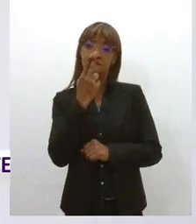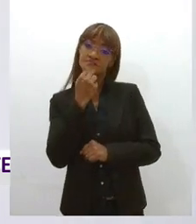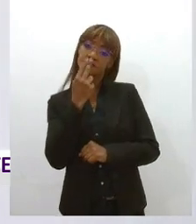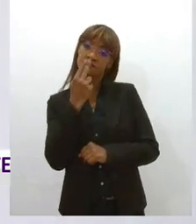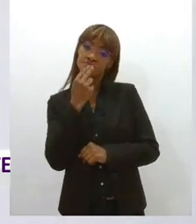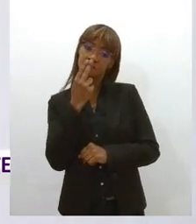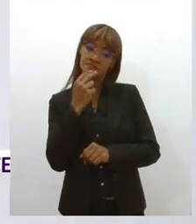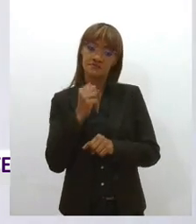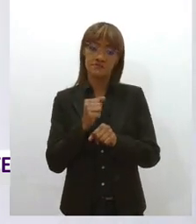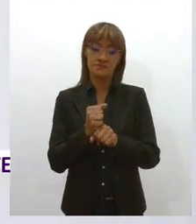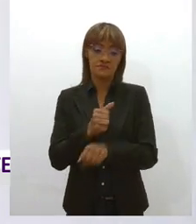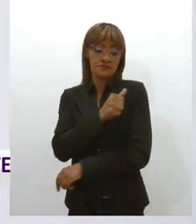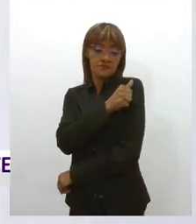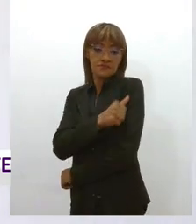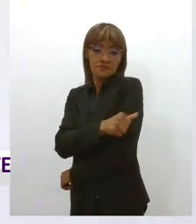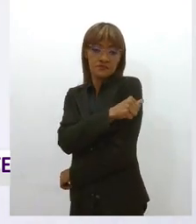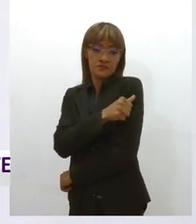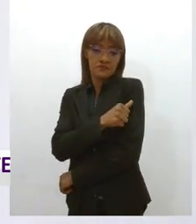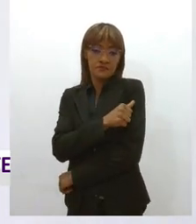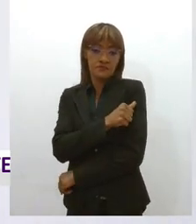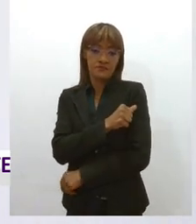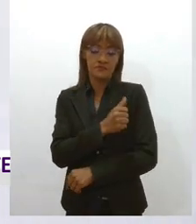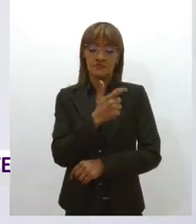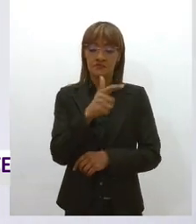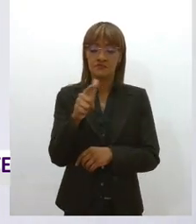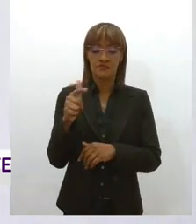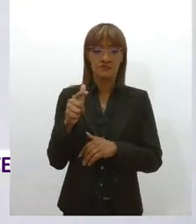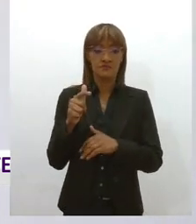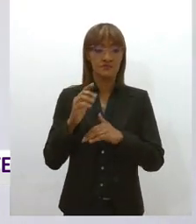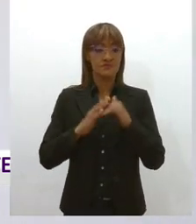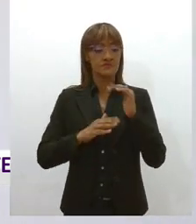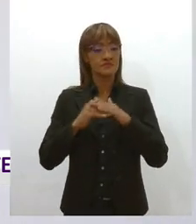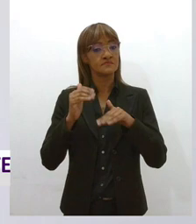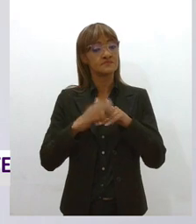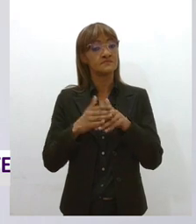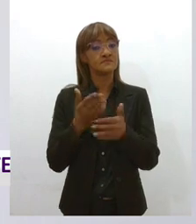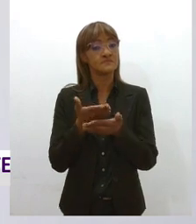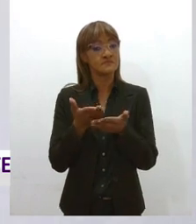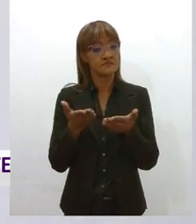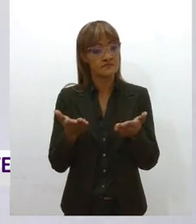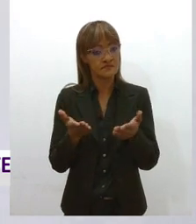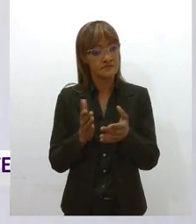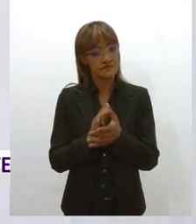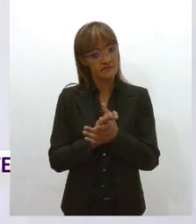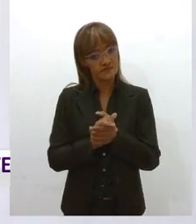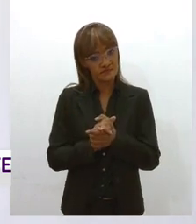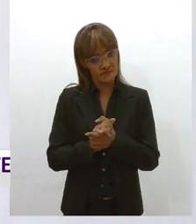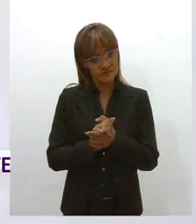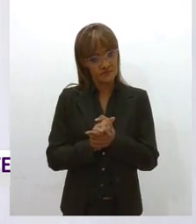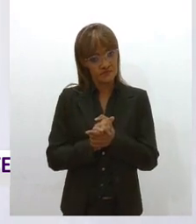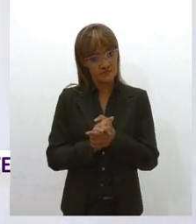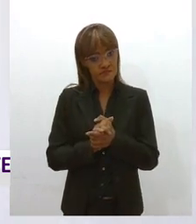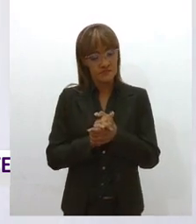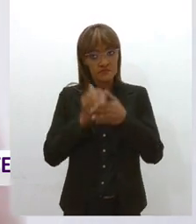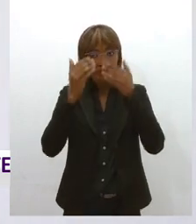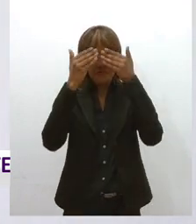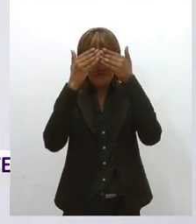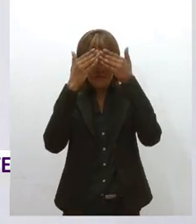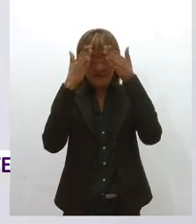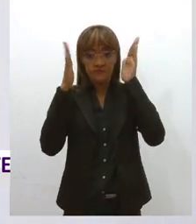enfermagem, entre outras profissões, que são aquelas que, digamos, despertam menor